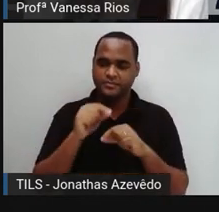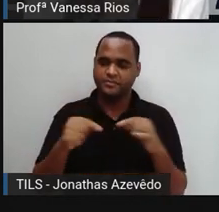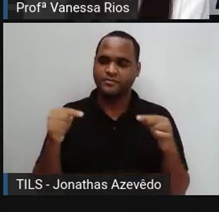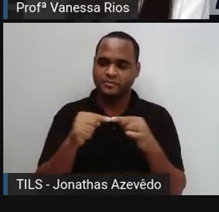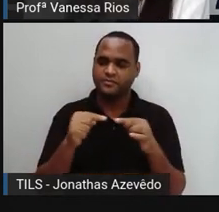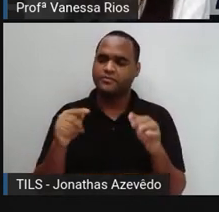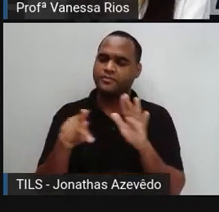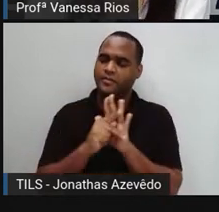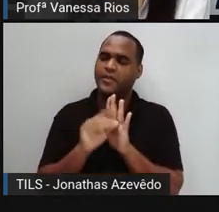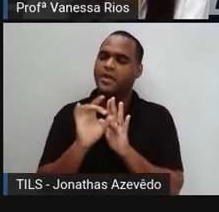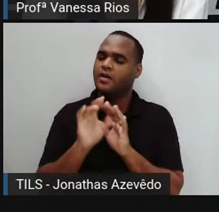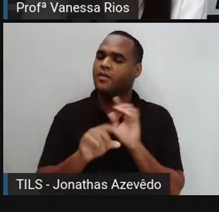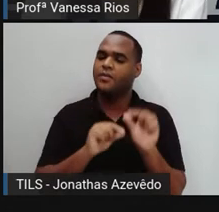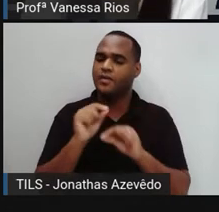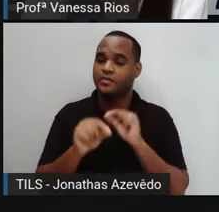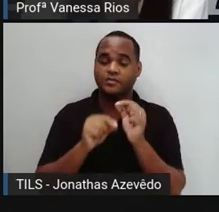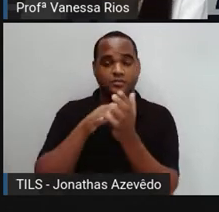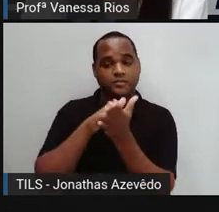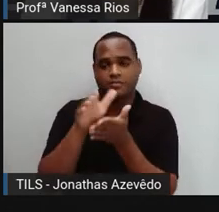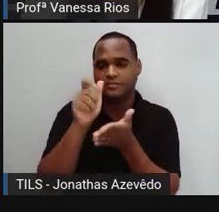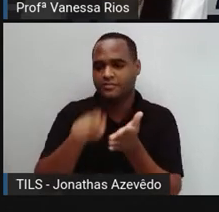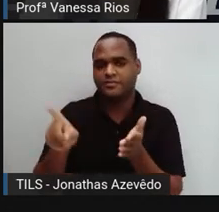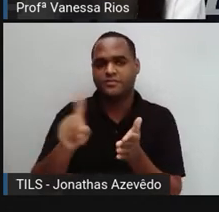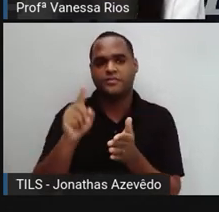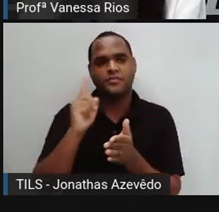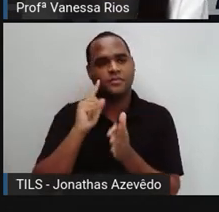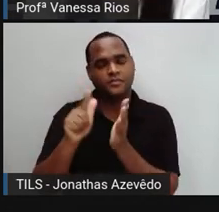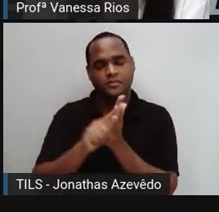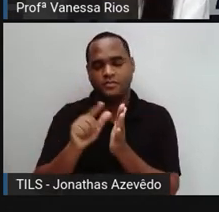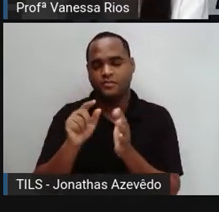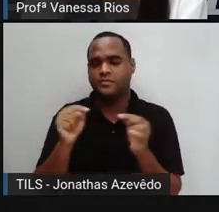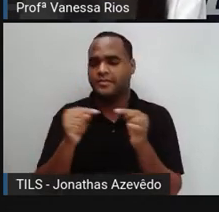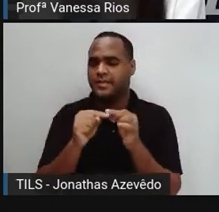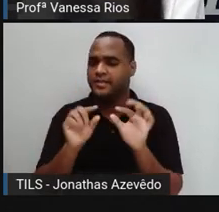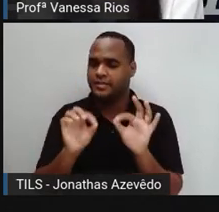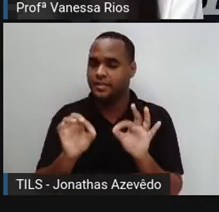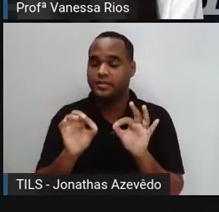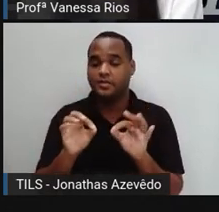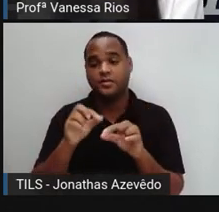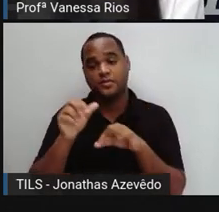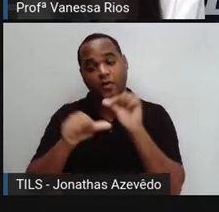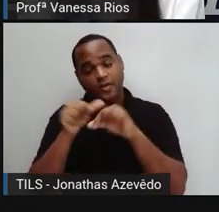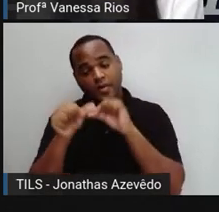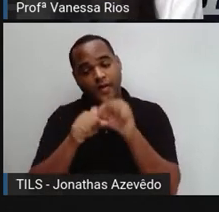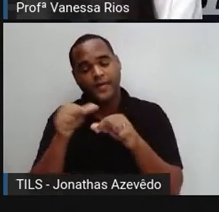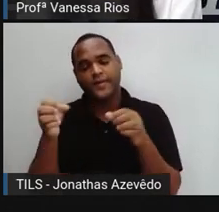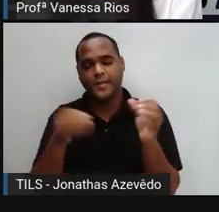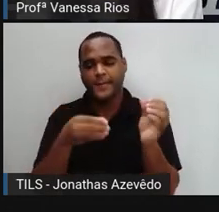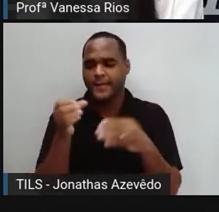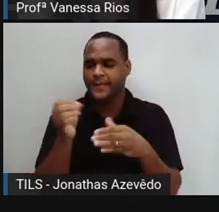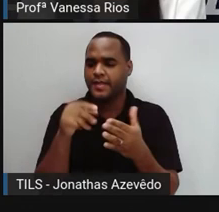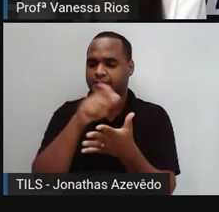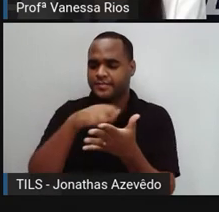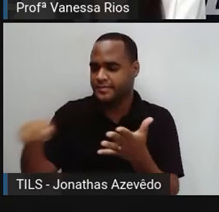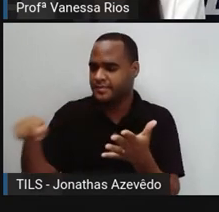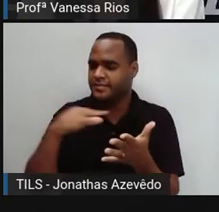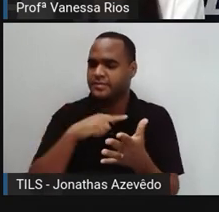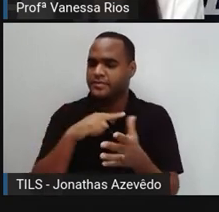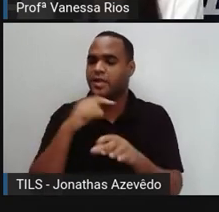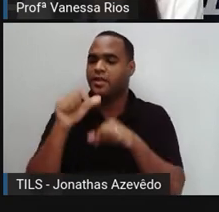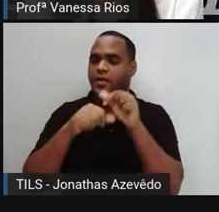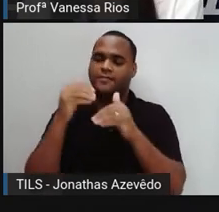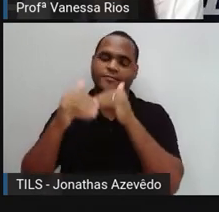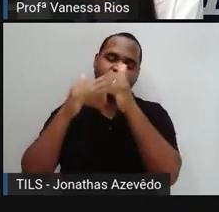propriamente estar impresso, estar no papel. Então existem aí várias modificações da escrita, várias